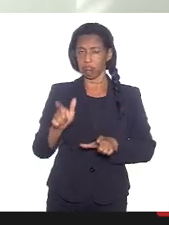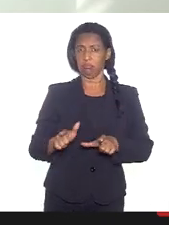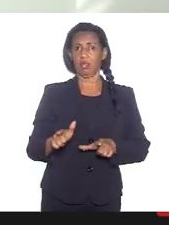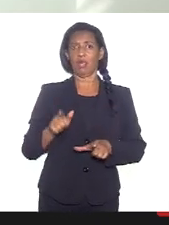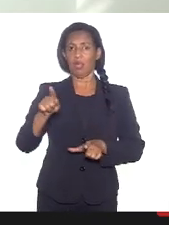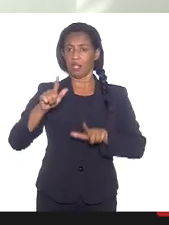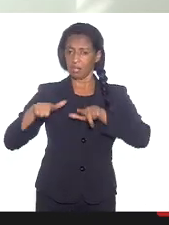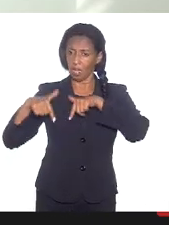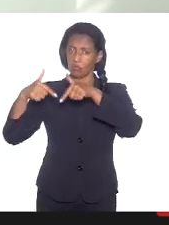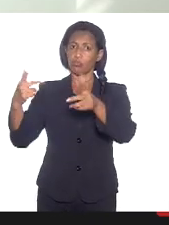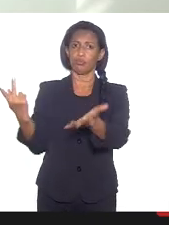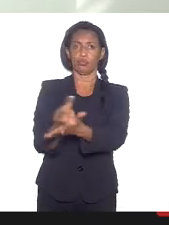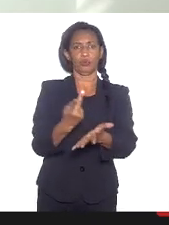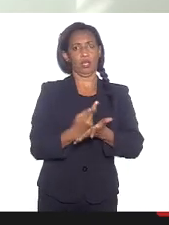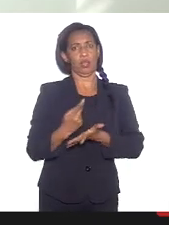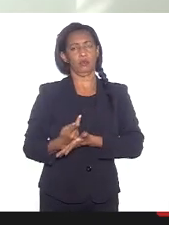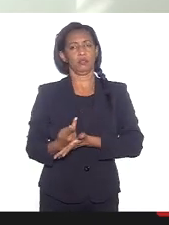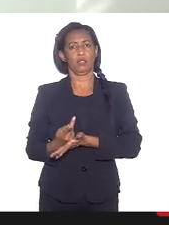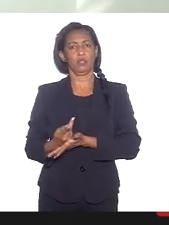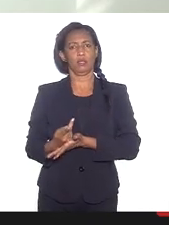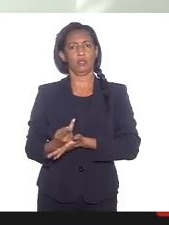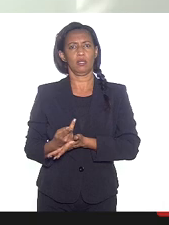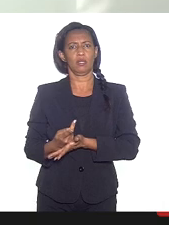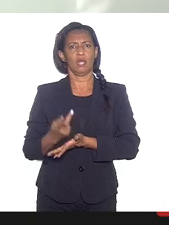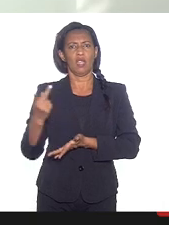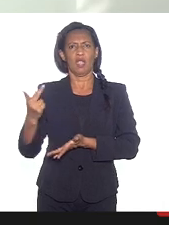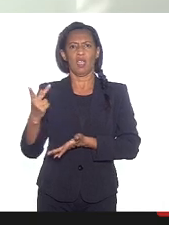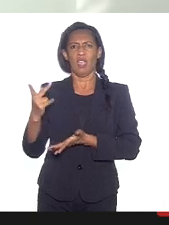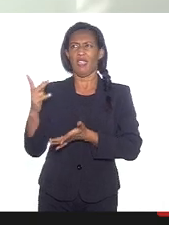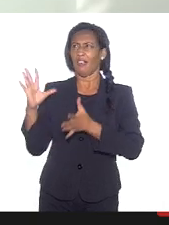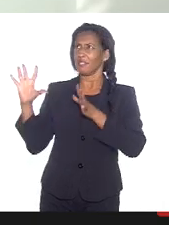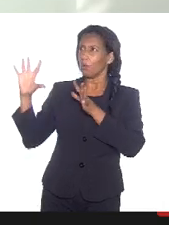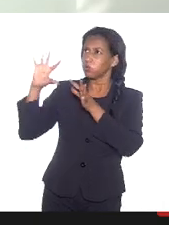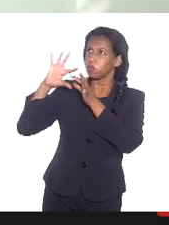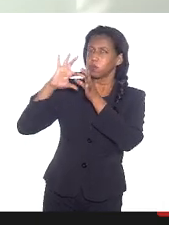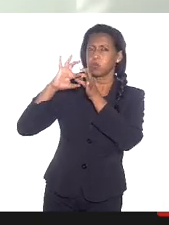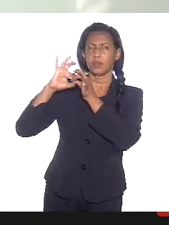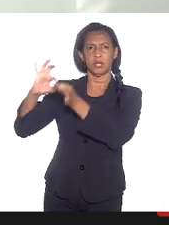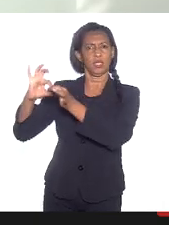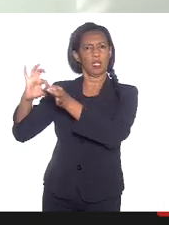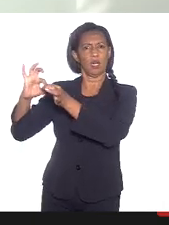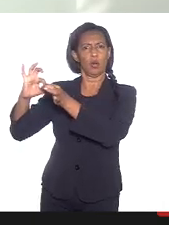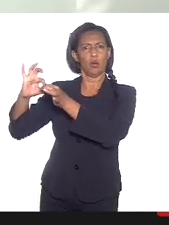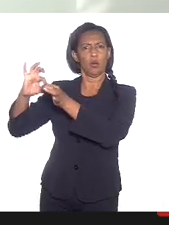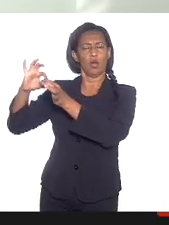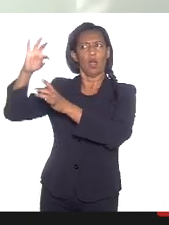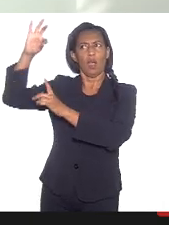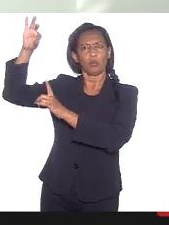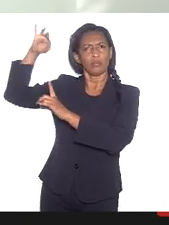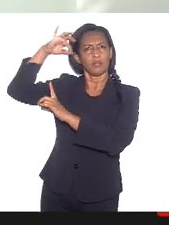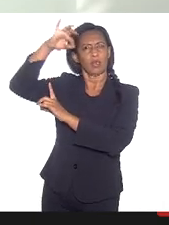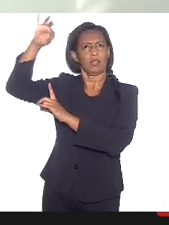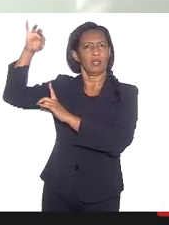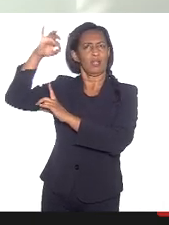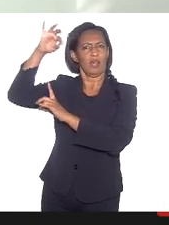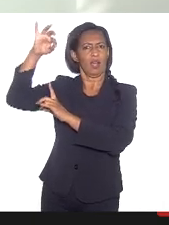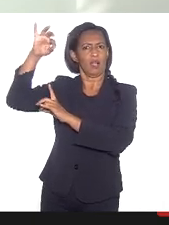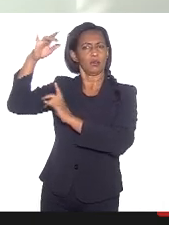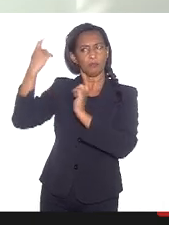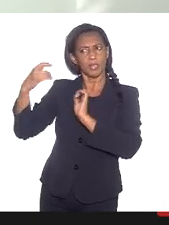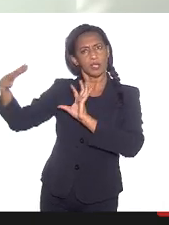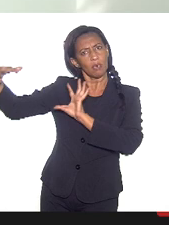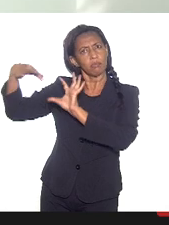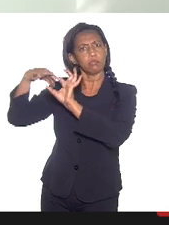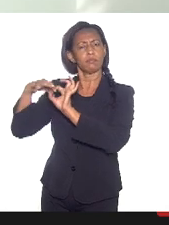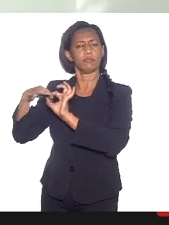é a ausência do apego ao sagrado, é ausência da ligação com o divino, não tem jeito.